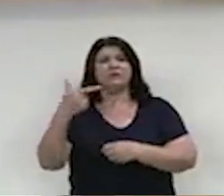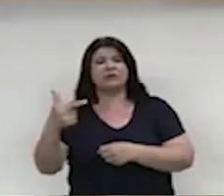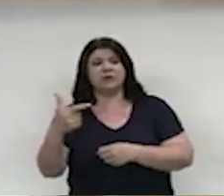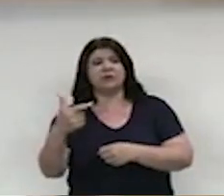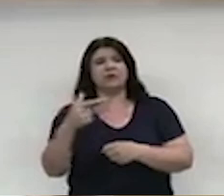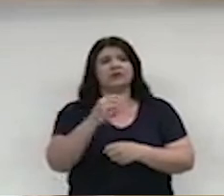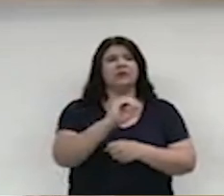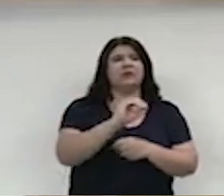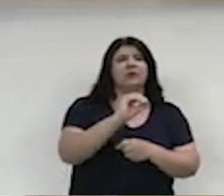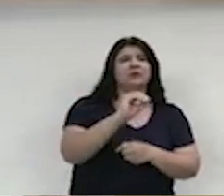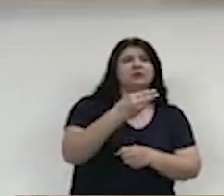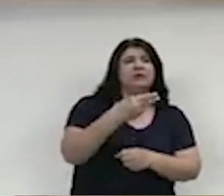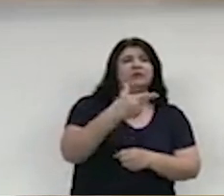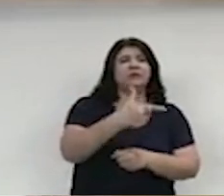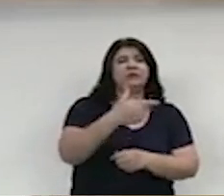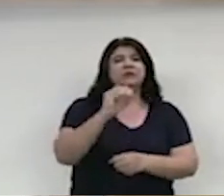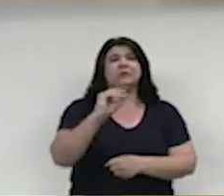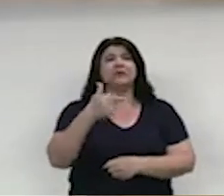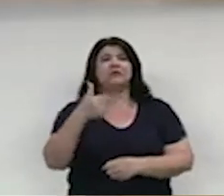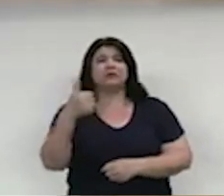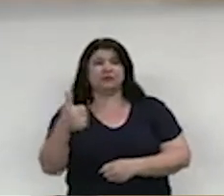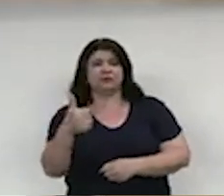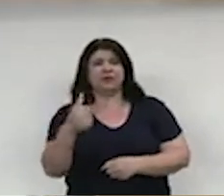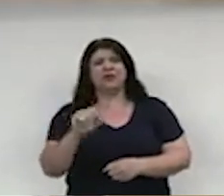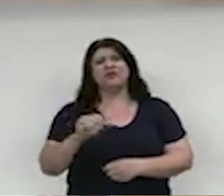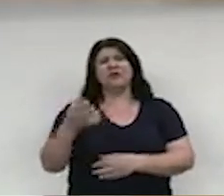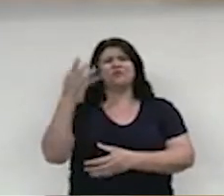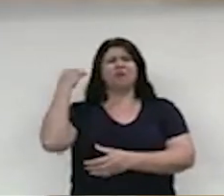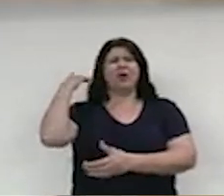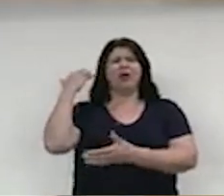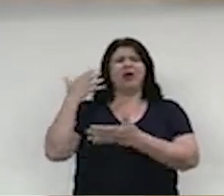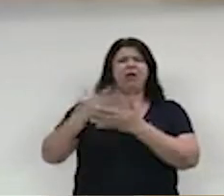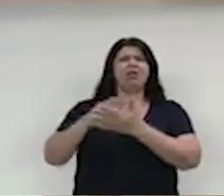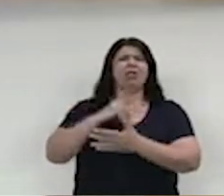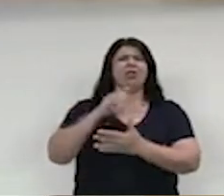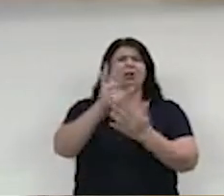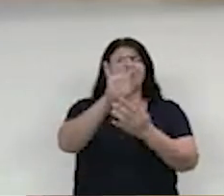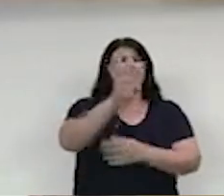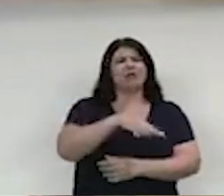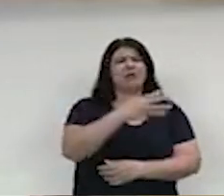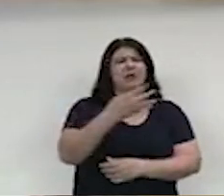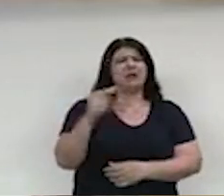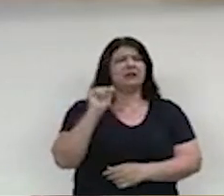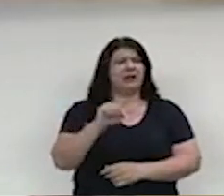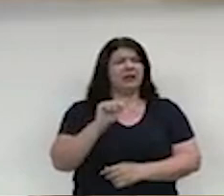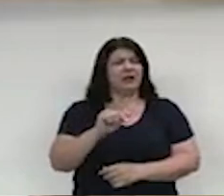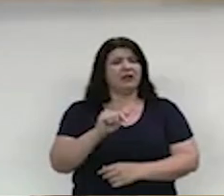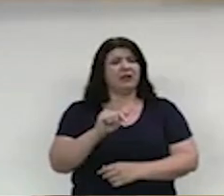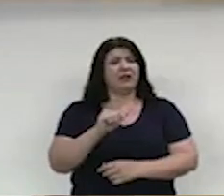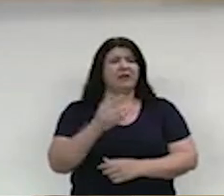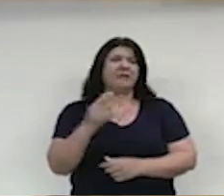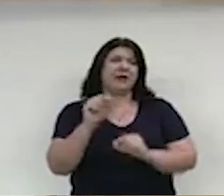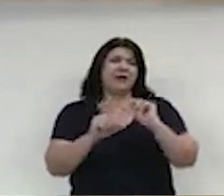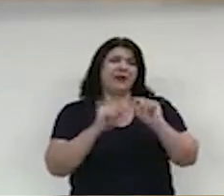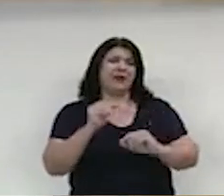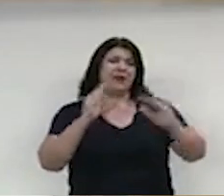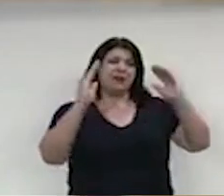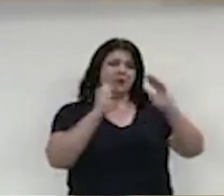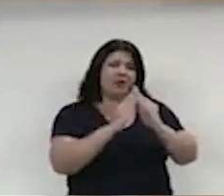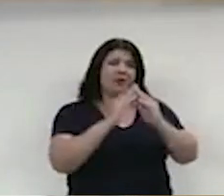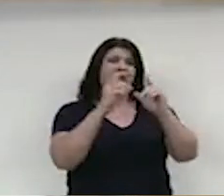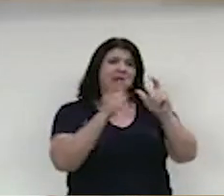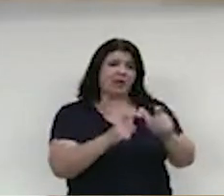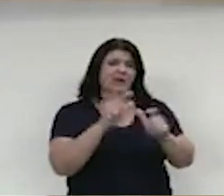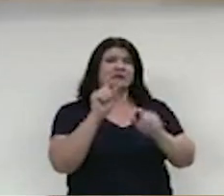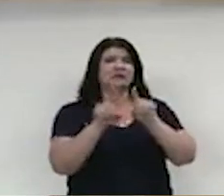Estação Verão Show há alguns anos faz parte do calendário de atividades e entretenimento para moradores e turistas que visitam a nossa cidade.